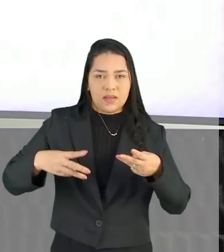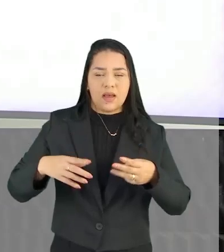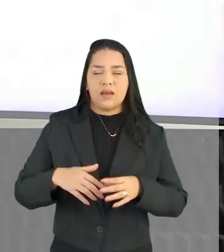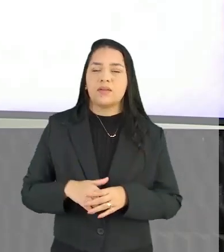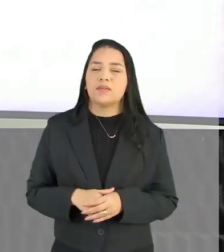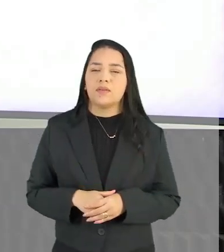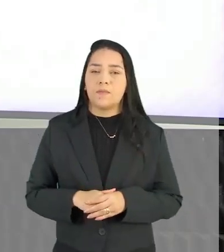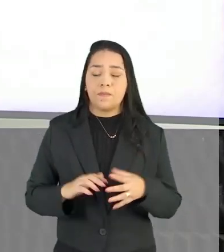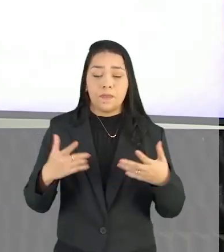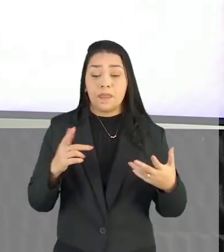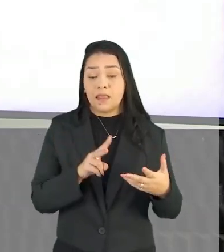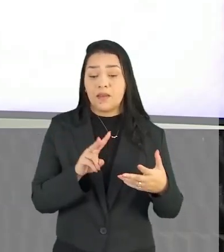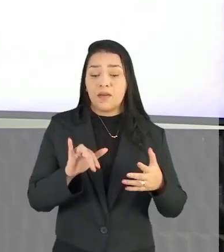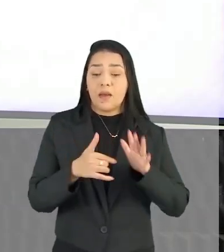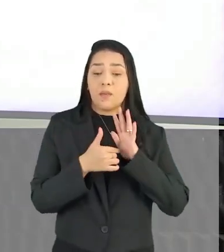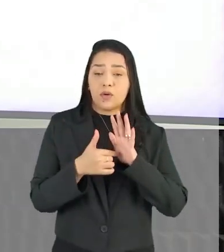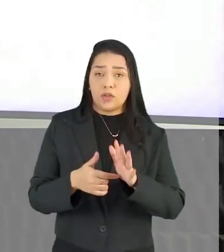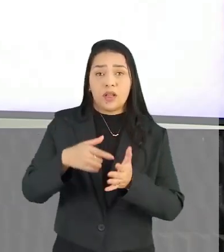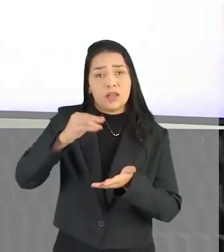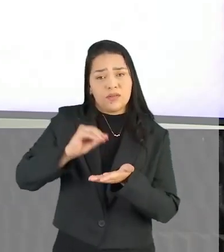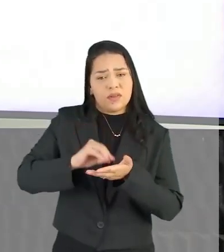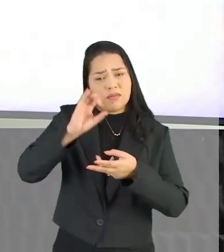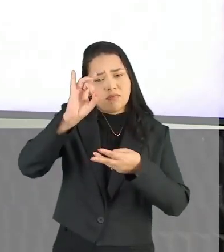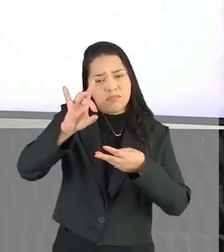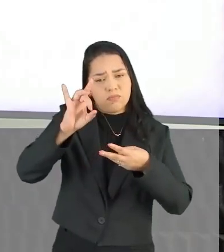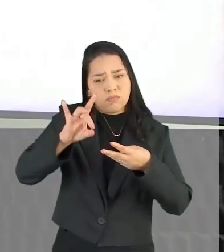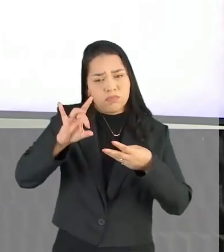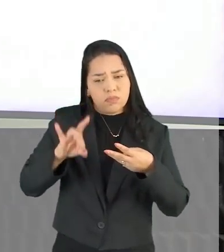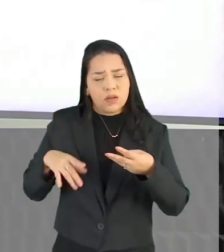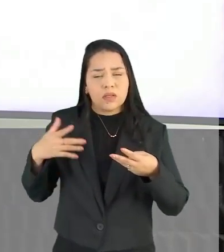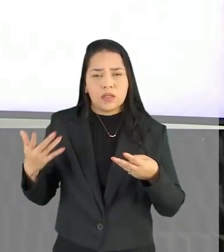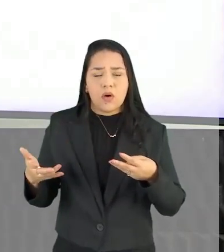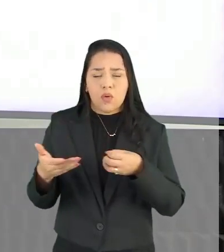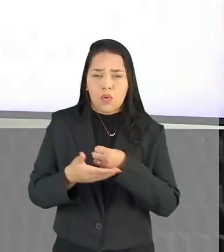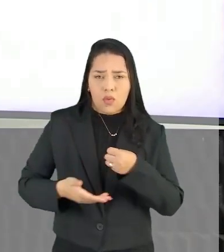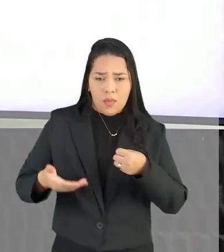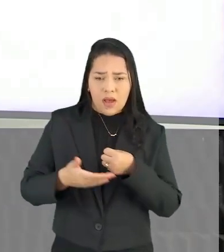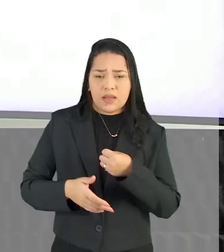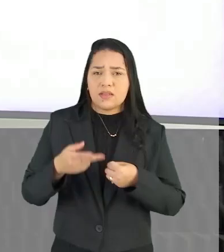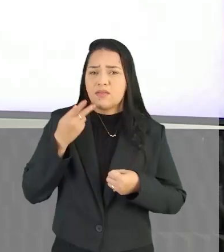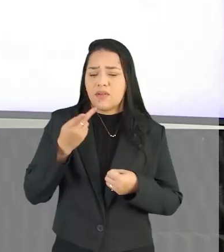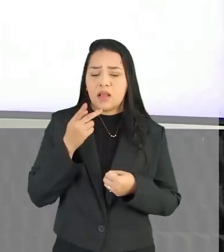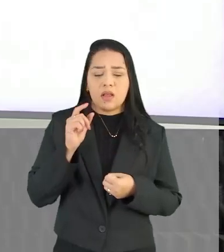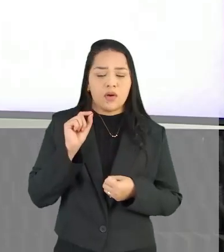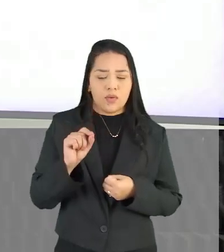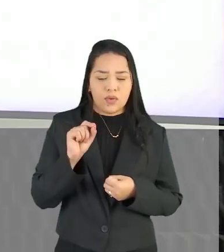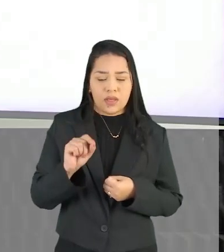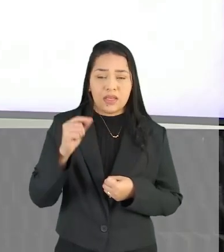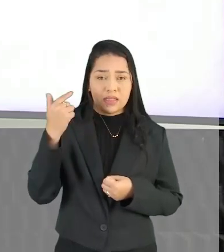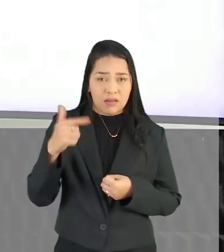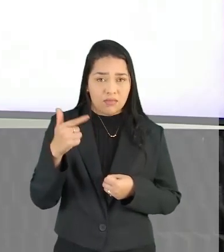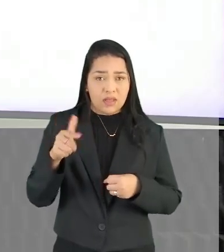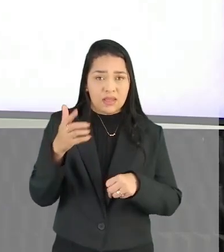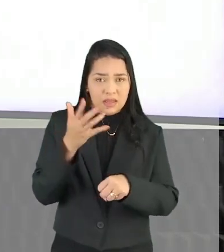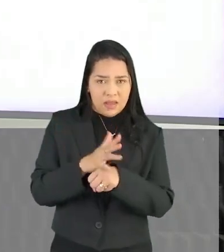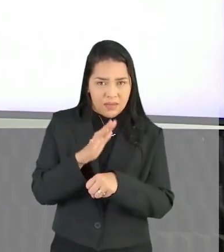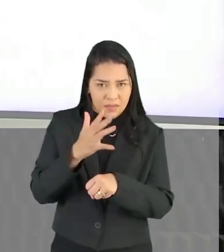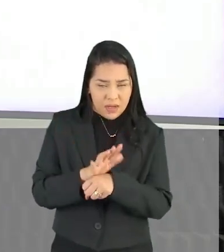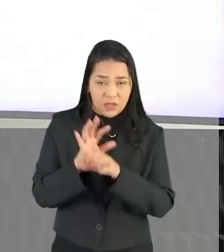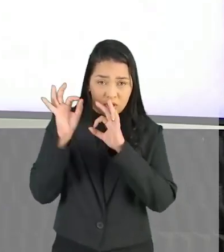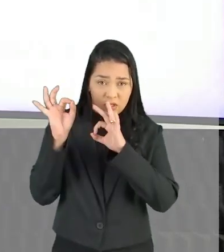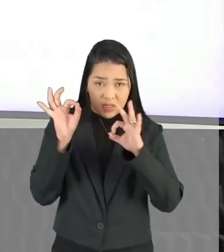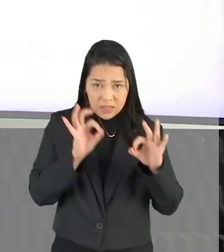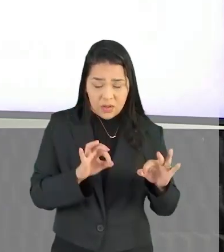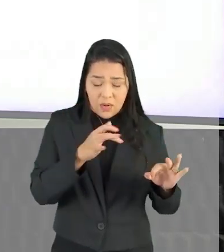atendimento terciário E ele vai mostrando As deficiências Em cada um deles E aí com base nisso Ele fala o que? Não há na prática Uma rede de